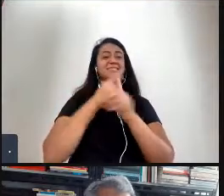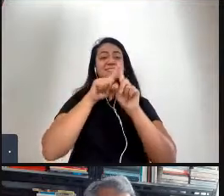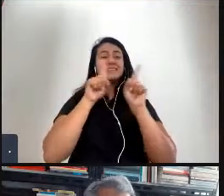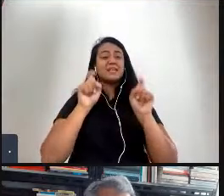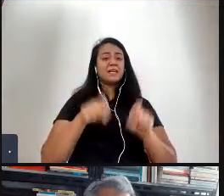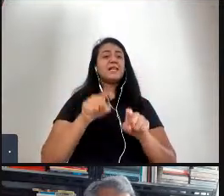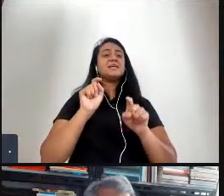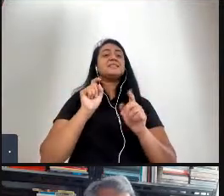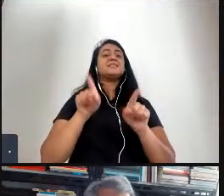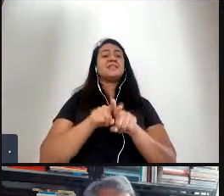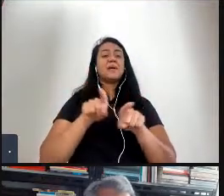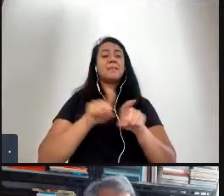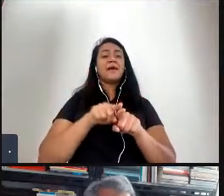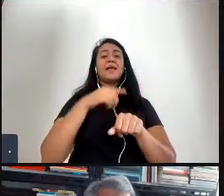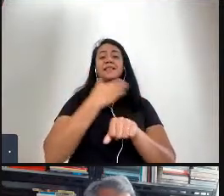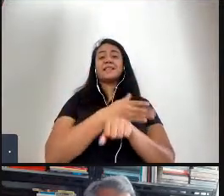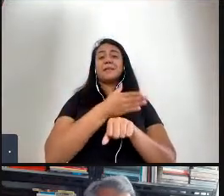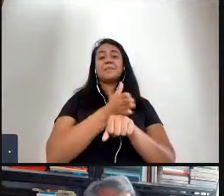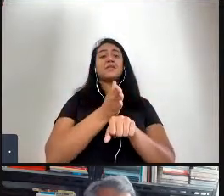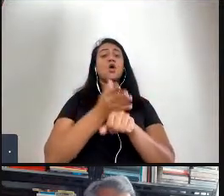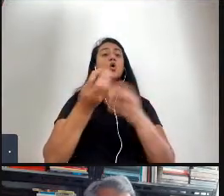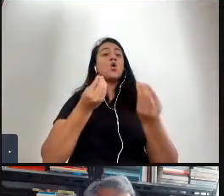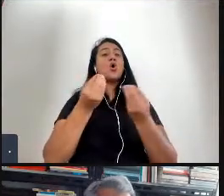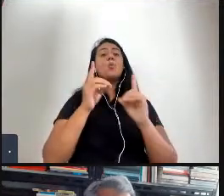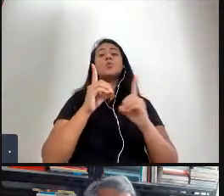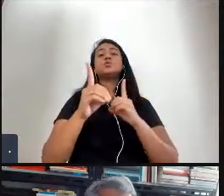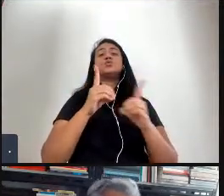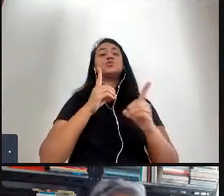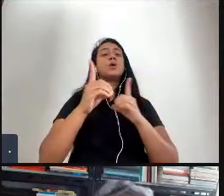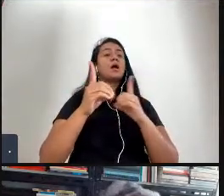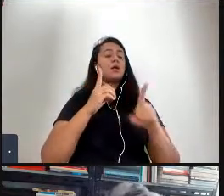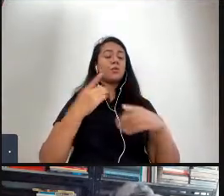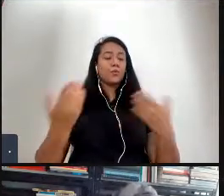como estabelecer esse diálogo eu sei que